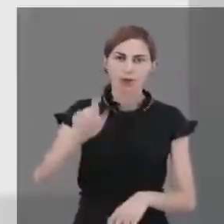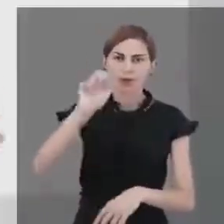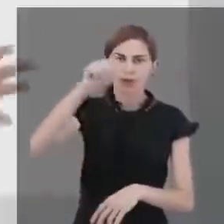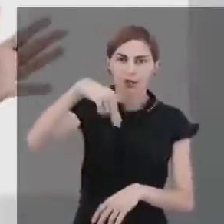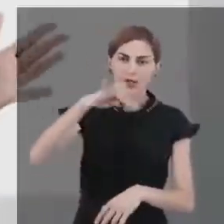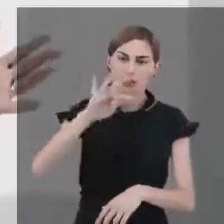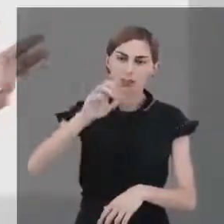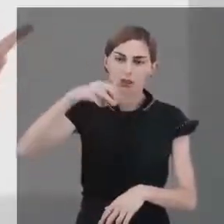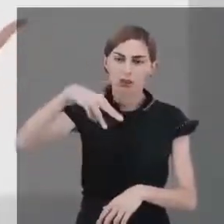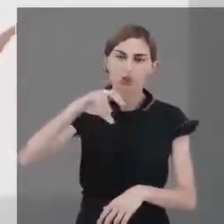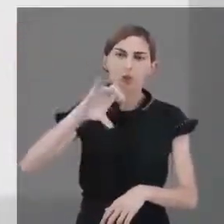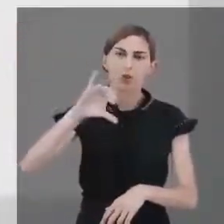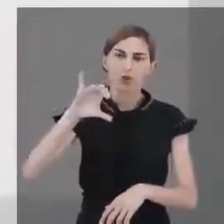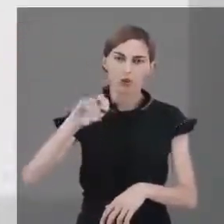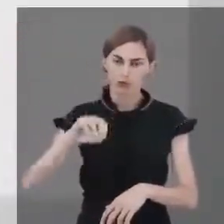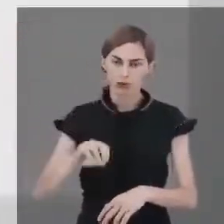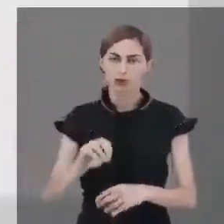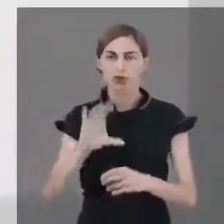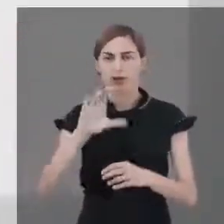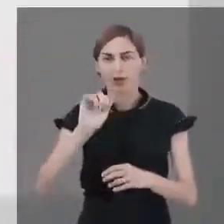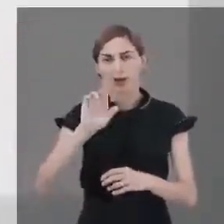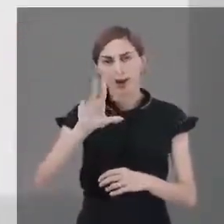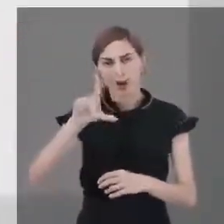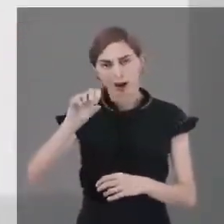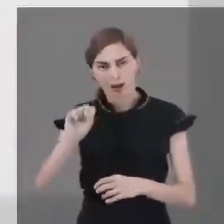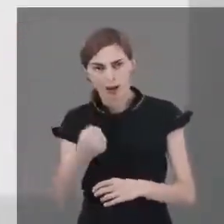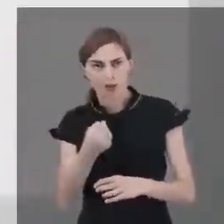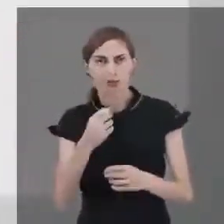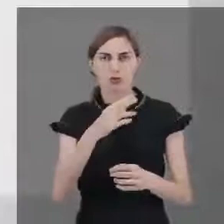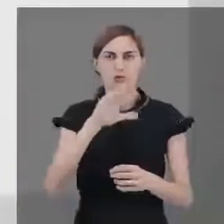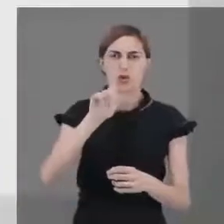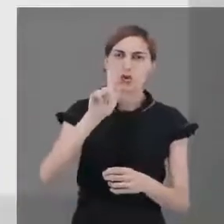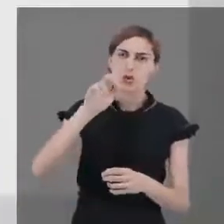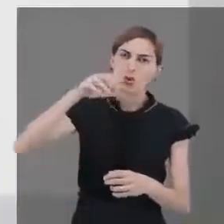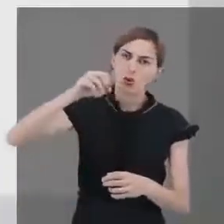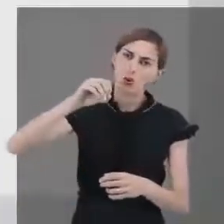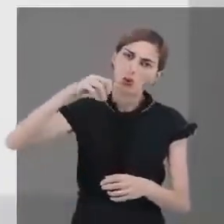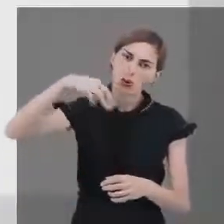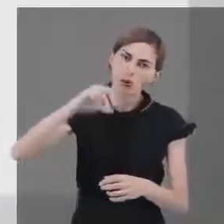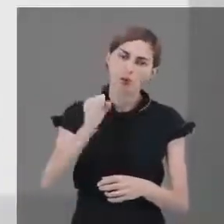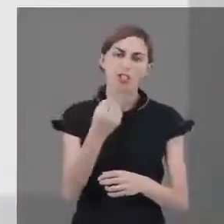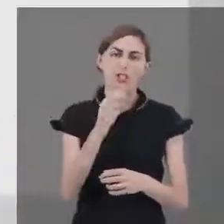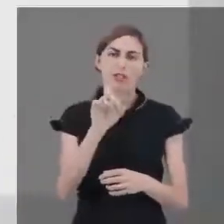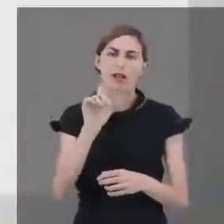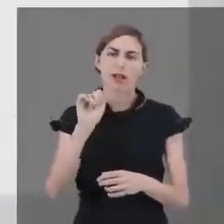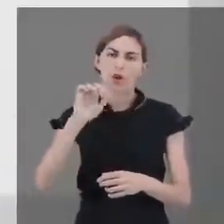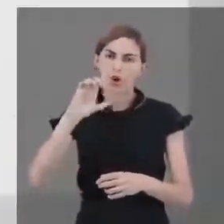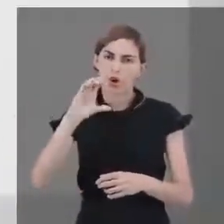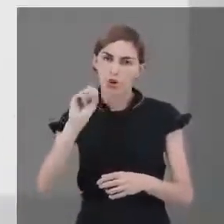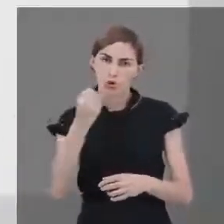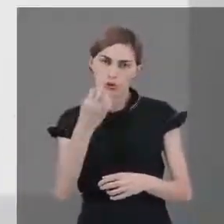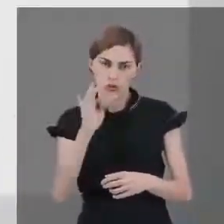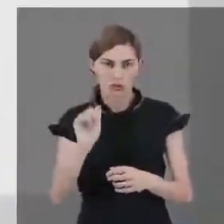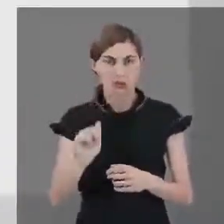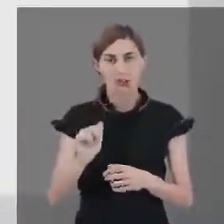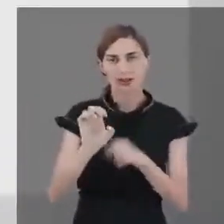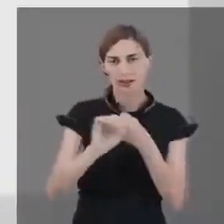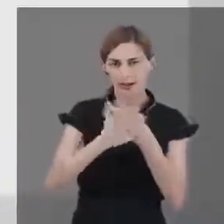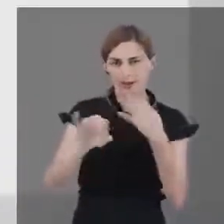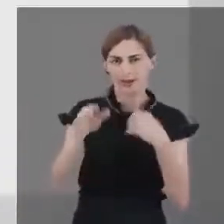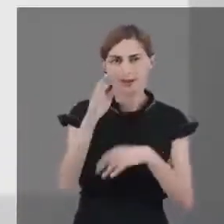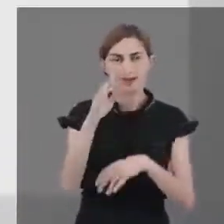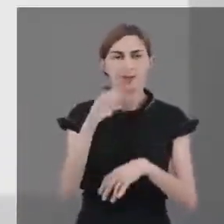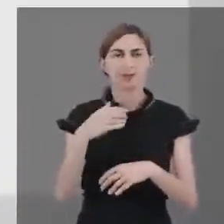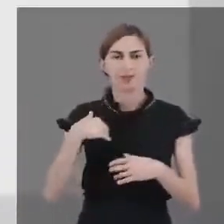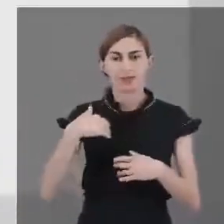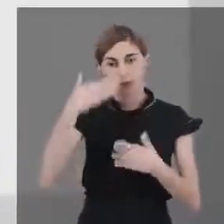Carlos Gomes da Costa, a primeira Escola Técnica de EAD do país. E por isso, muito obrigada. Obrigada